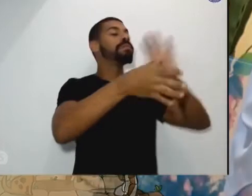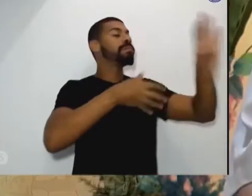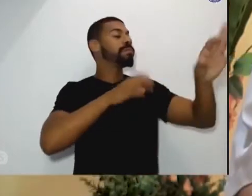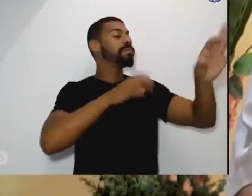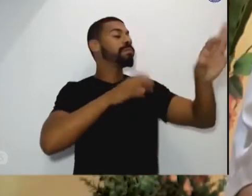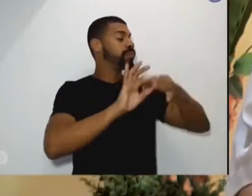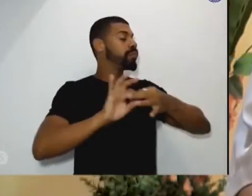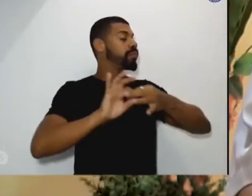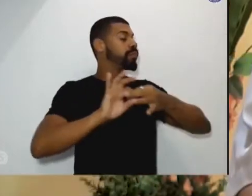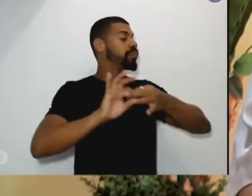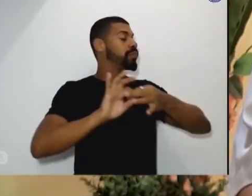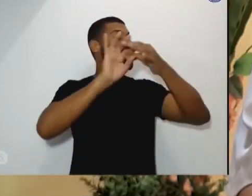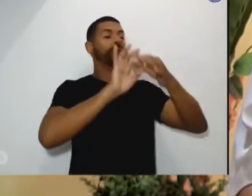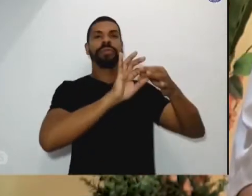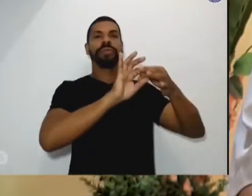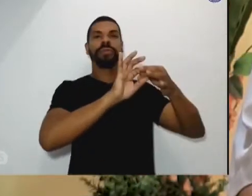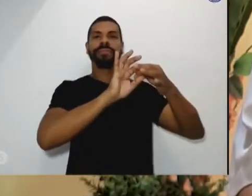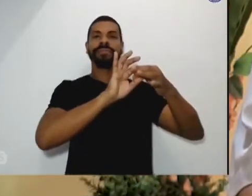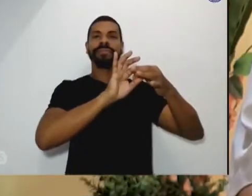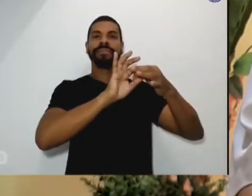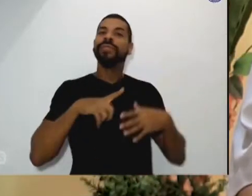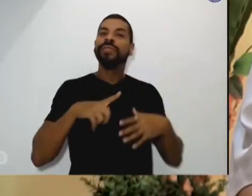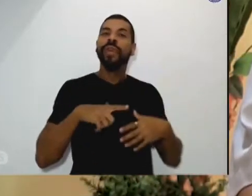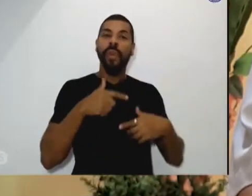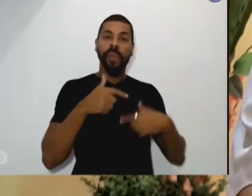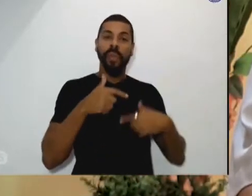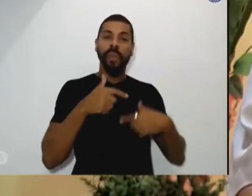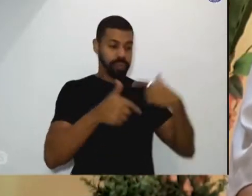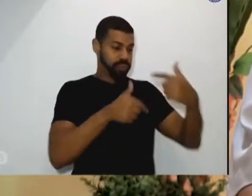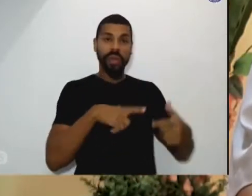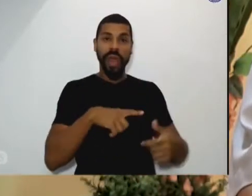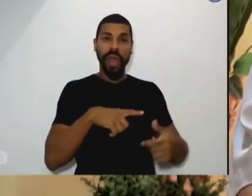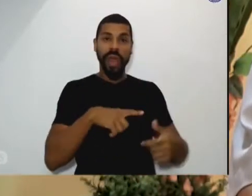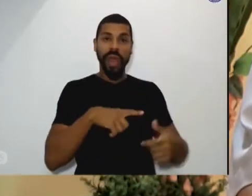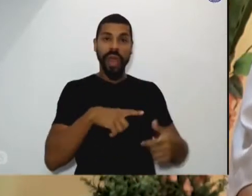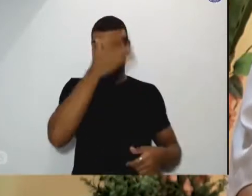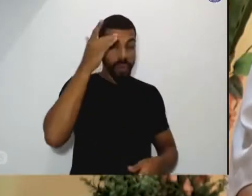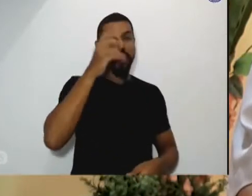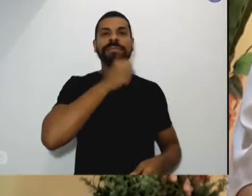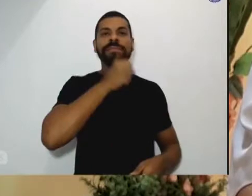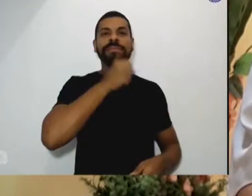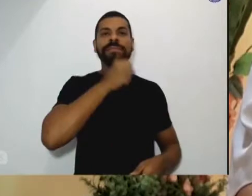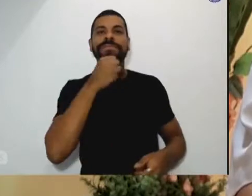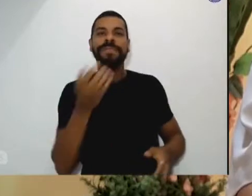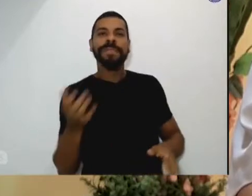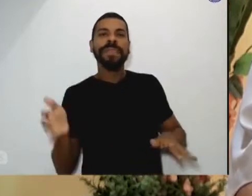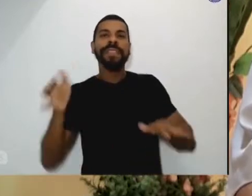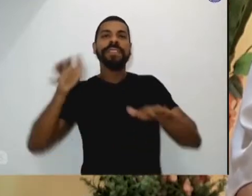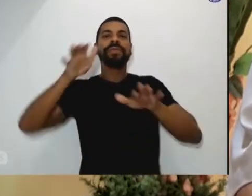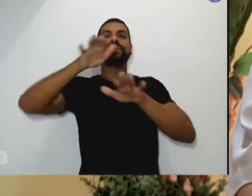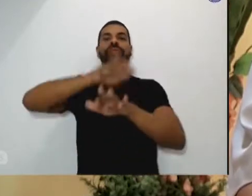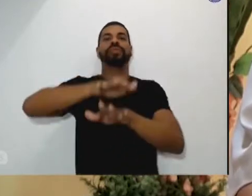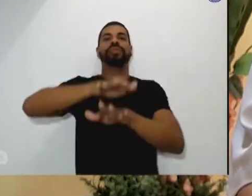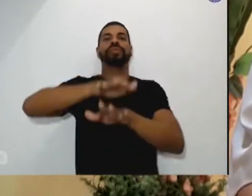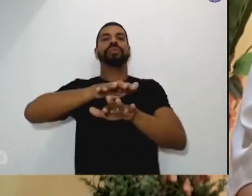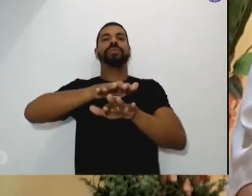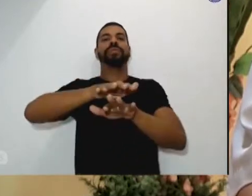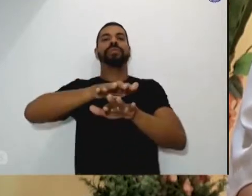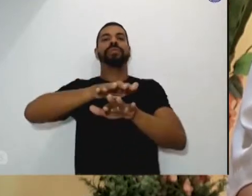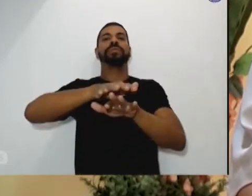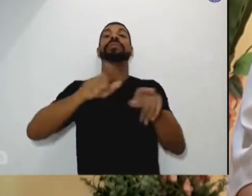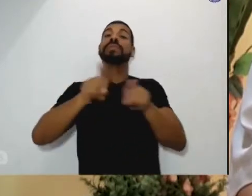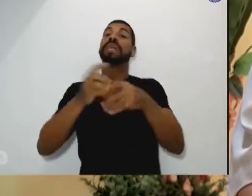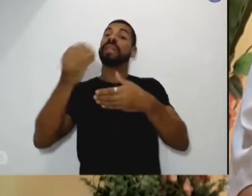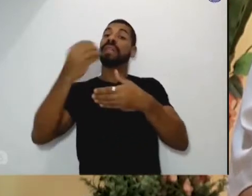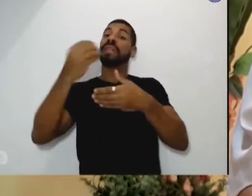de uma dinâmica que o idoso possa se sentir inserido na sociedade e também tenha